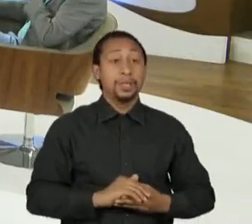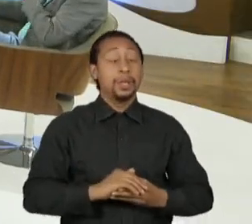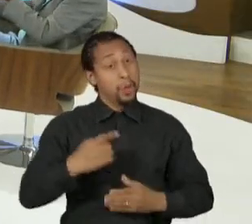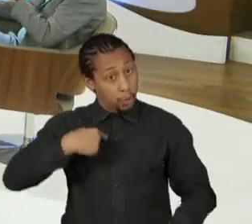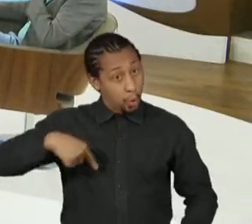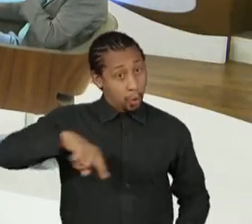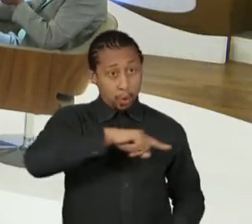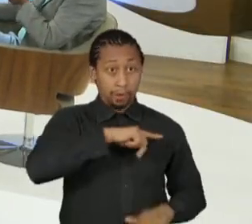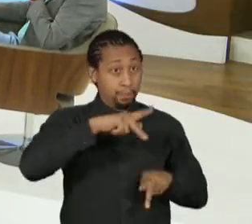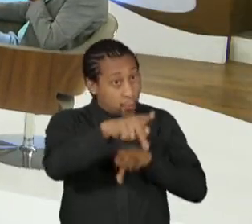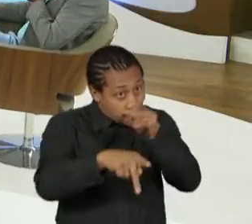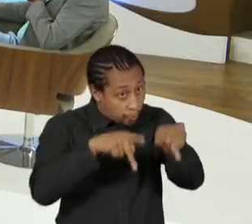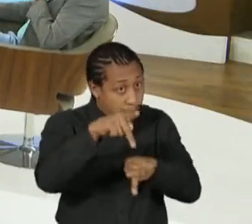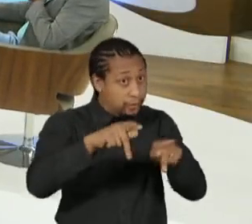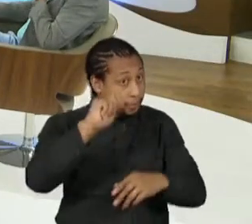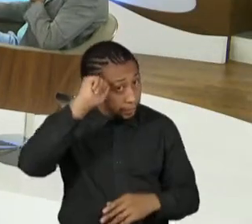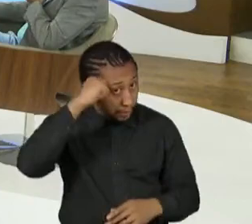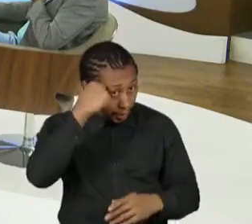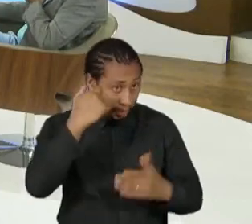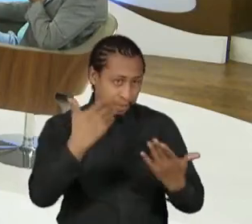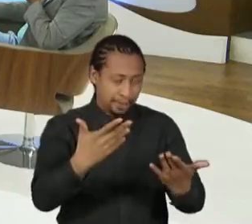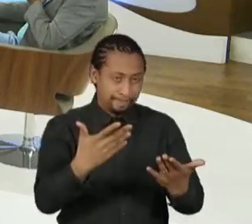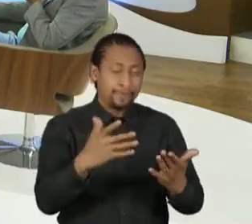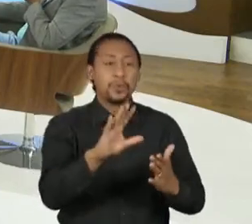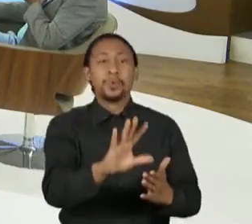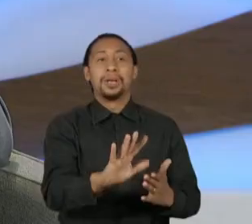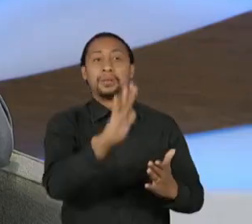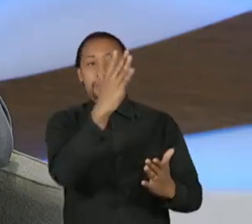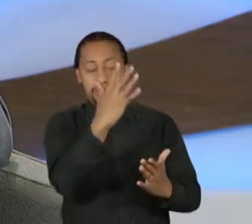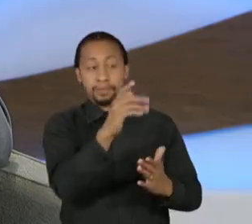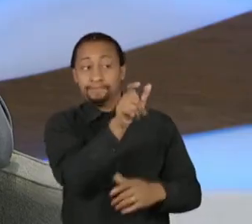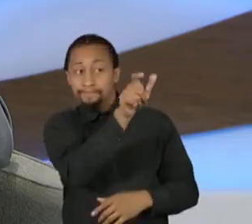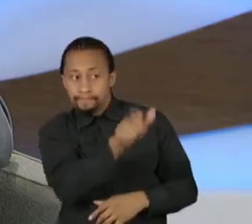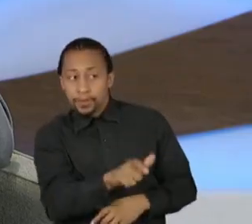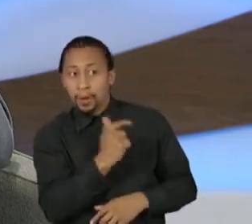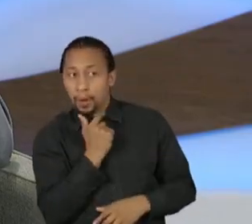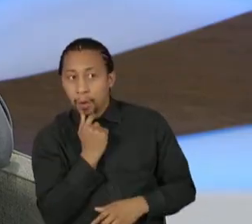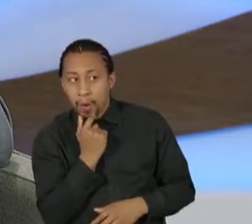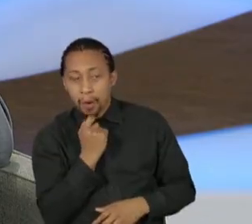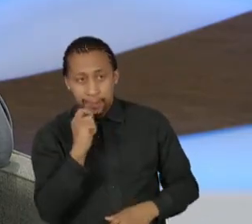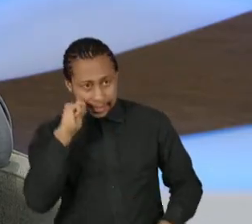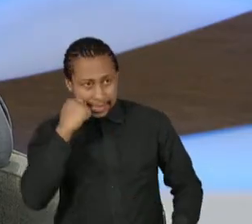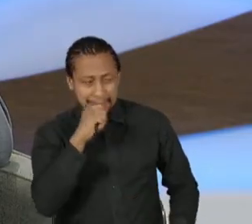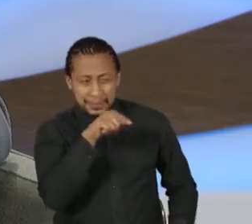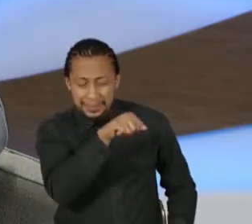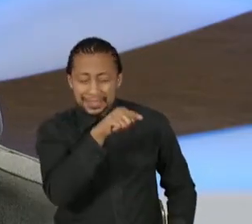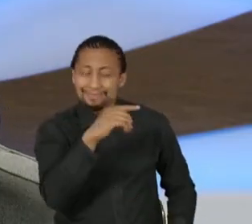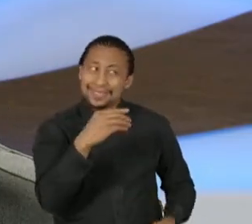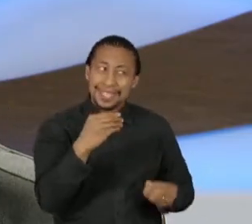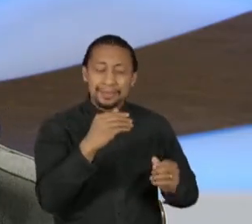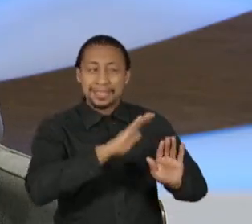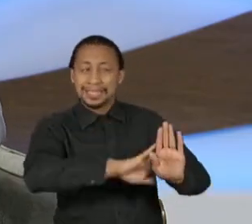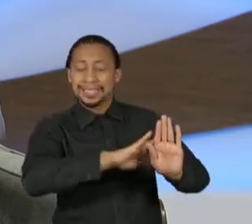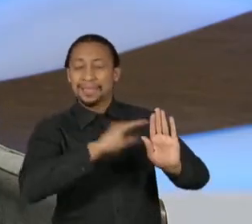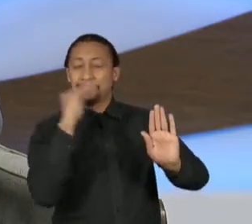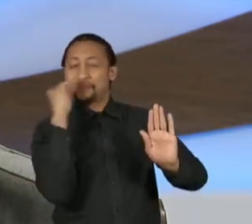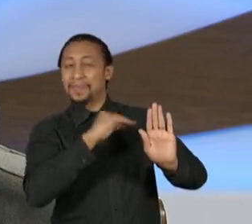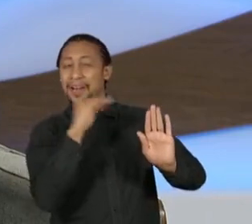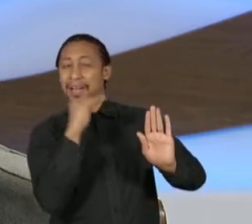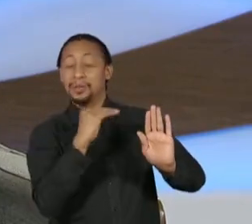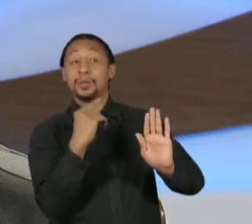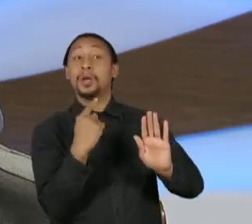essa fragilidade do homem negro está exatamente em ele deter,